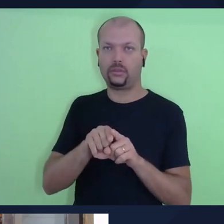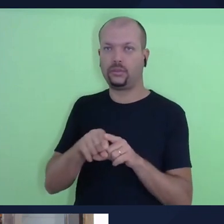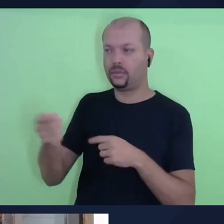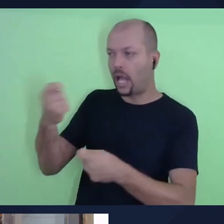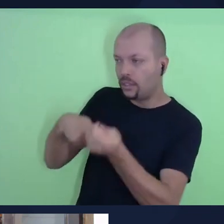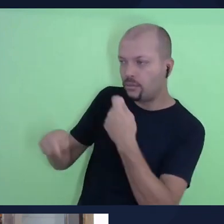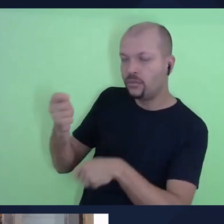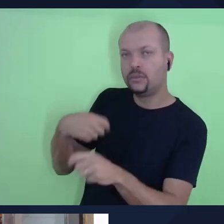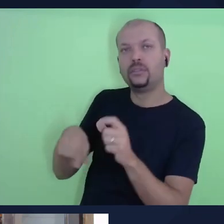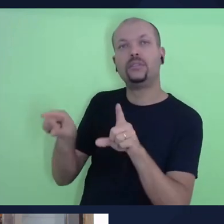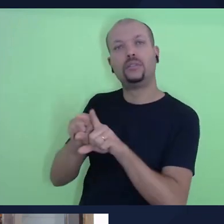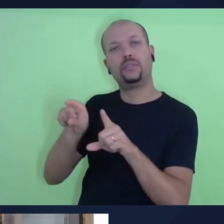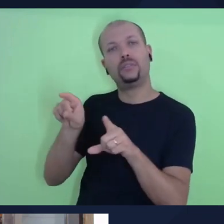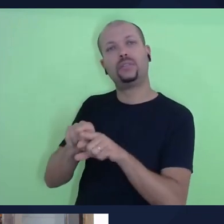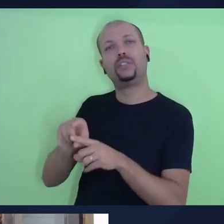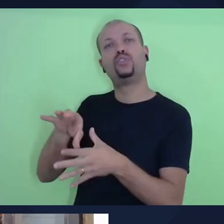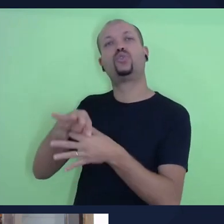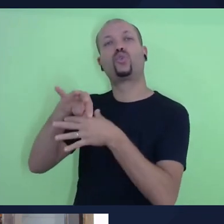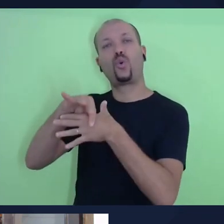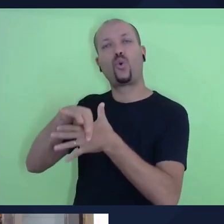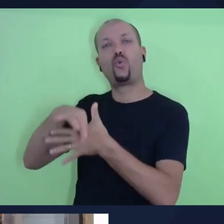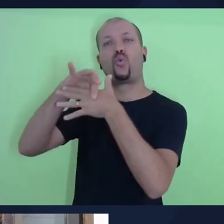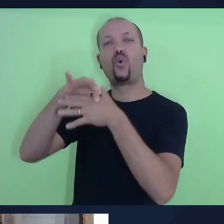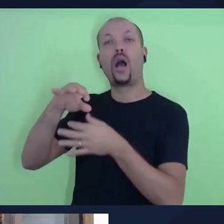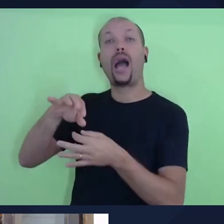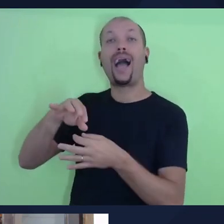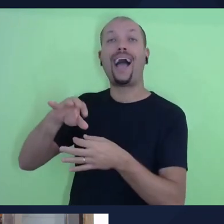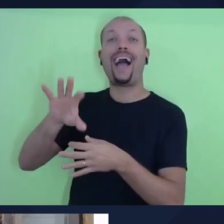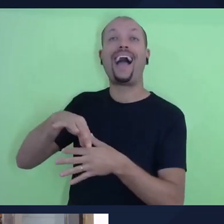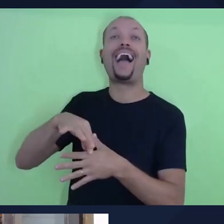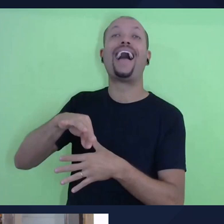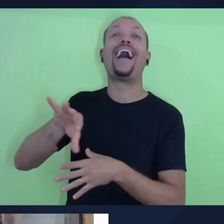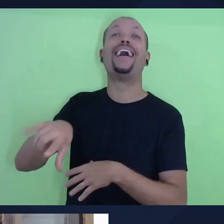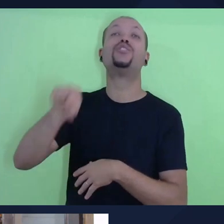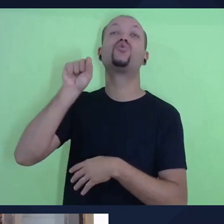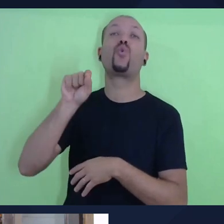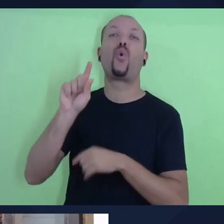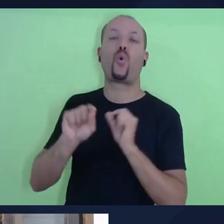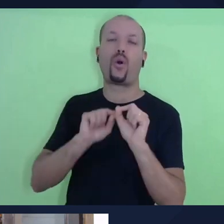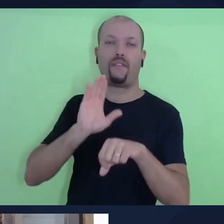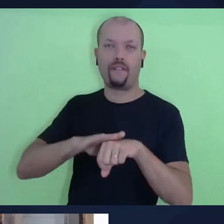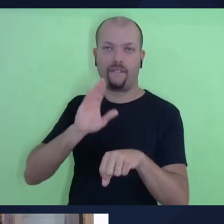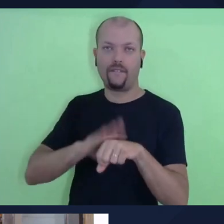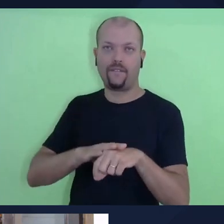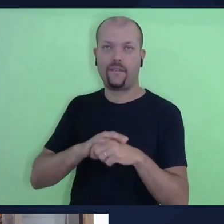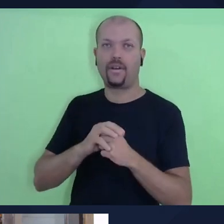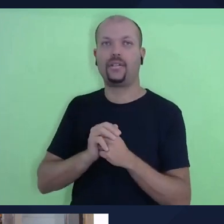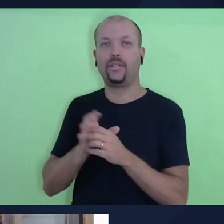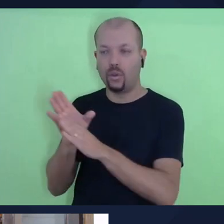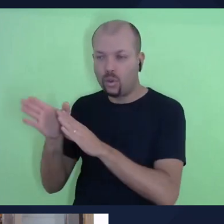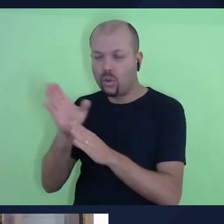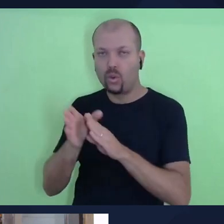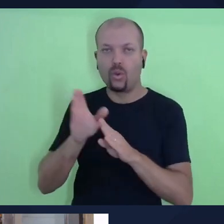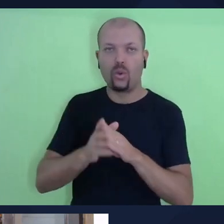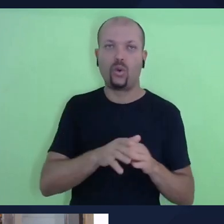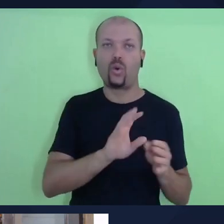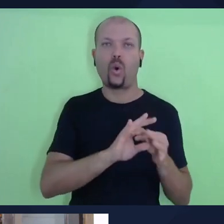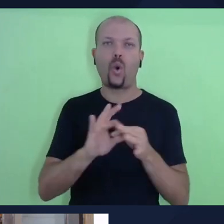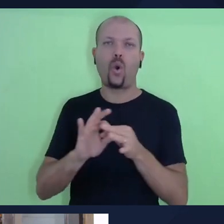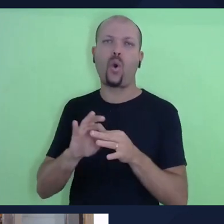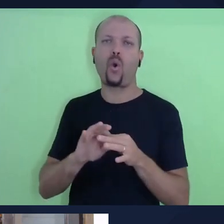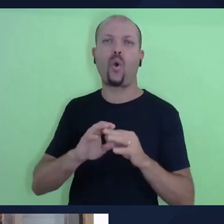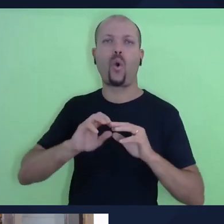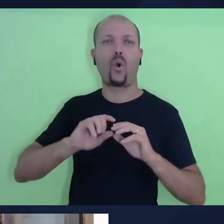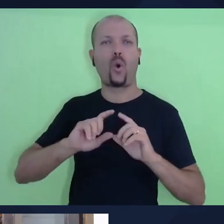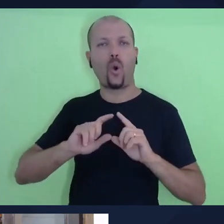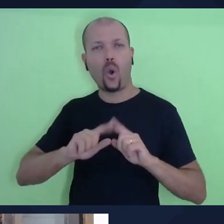as decisões que são tomadas, né, e fazer as mediações e arbitragens ali no contexto de Israel. Só que o povo